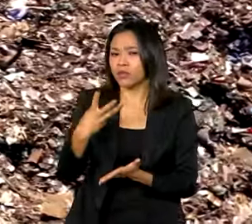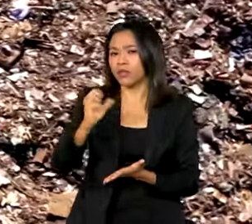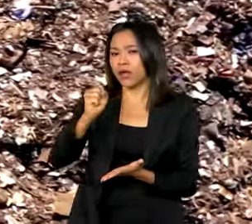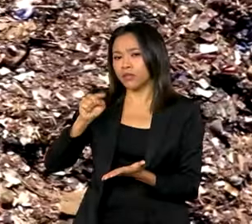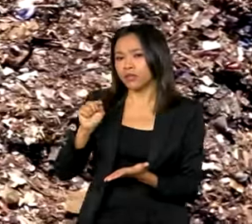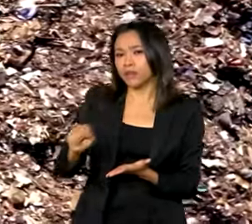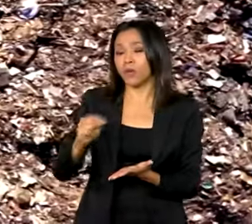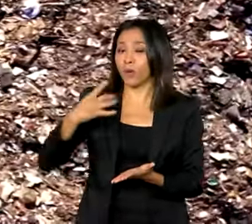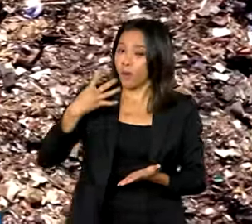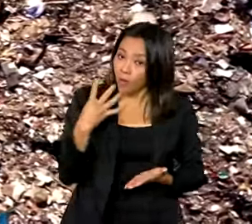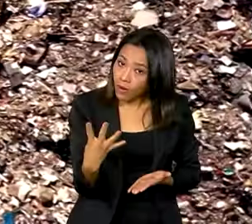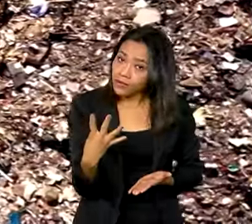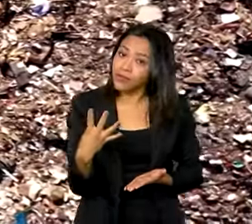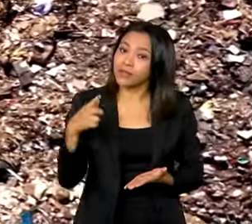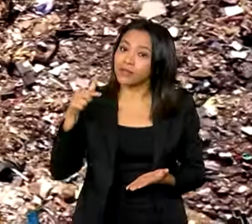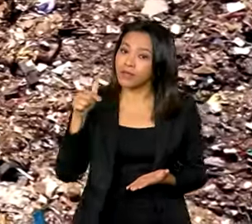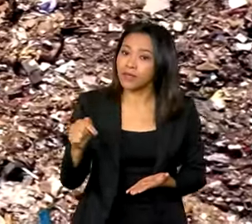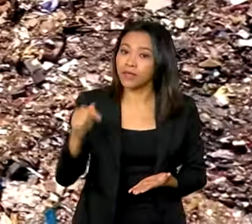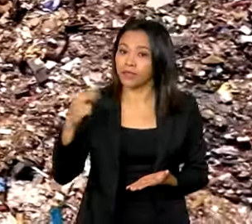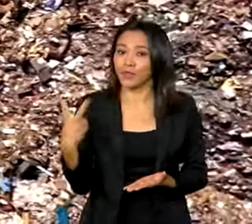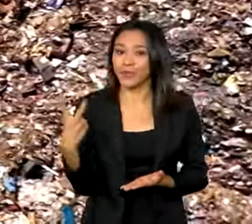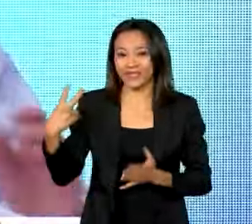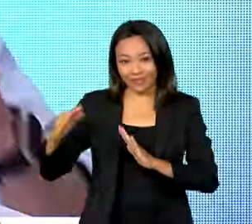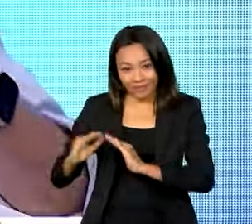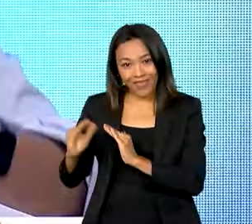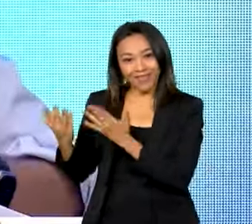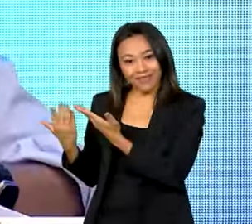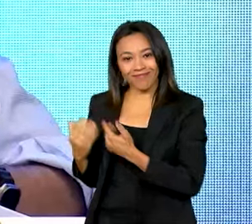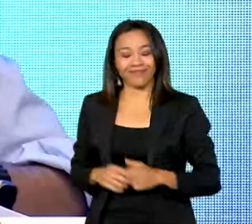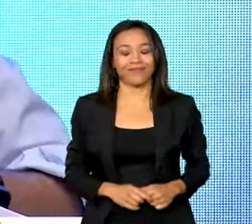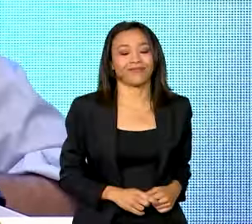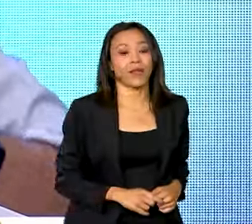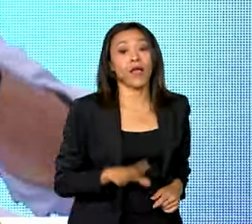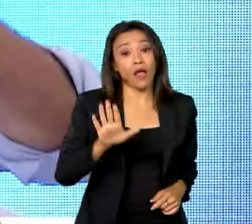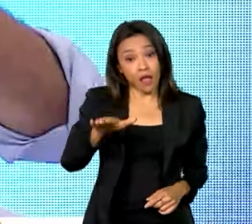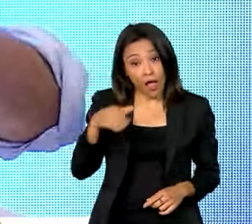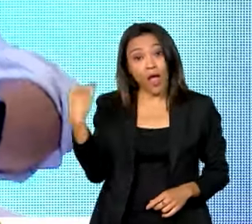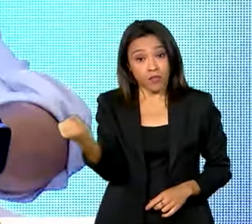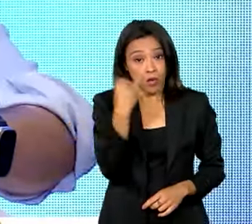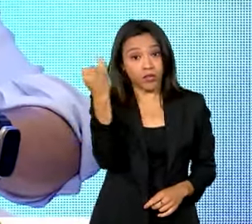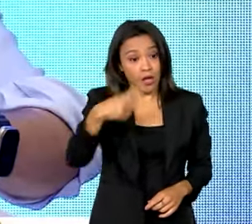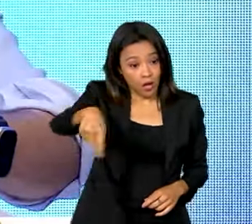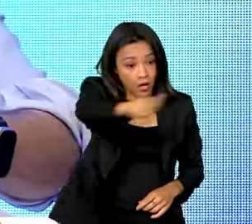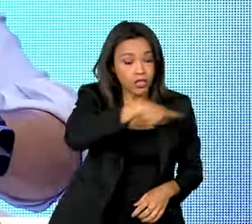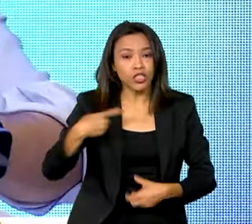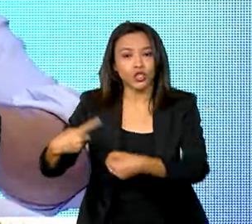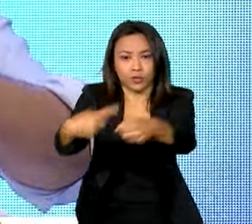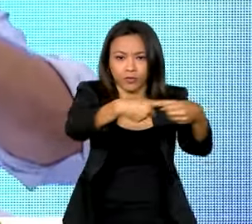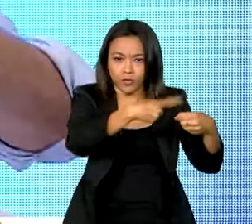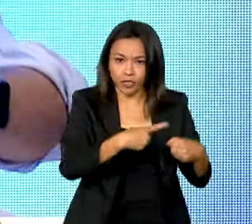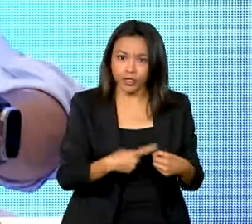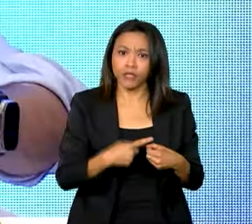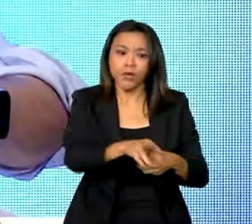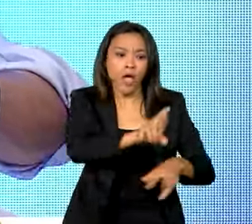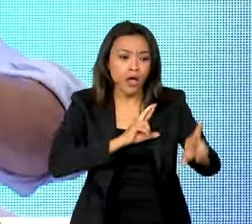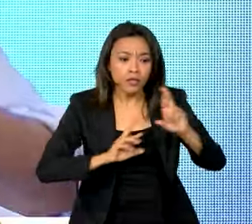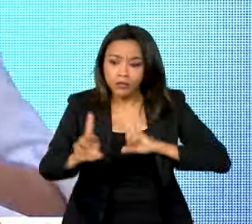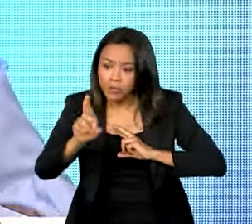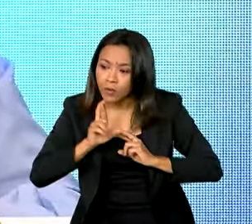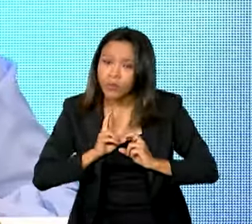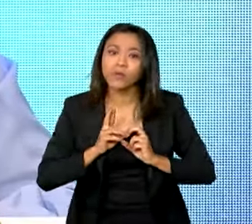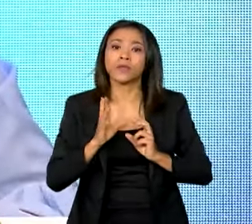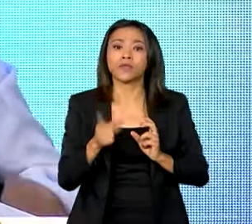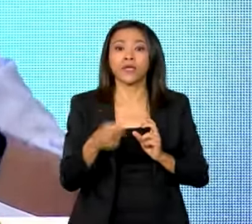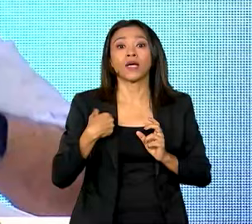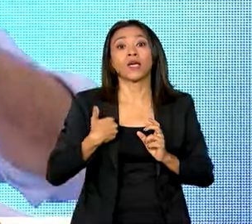mil 472 moradias. É muito importante que as prefeituras nos respondam e isso nos autorize a gente a poder